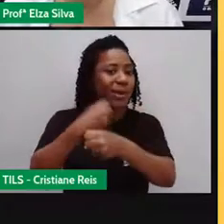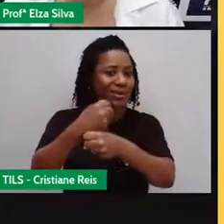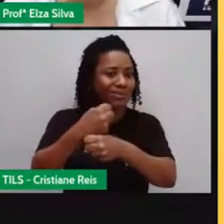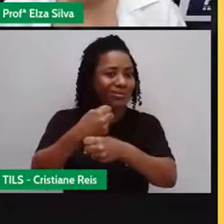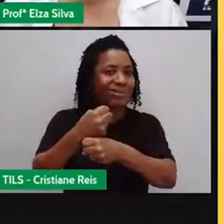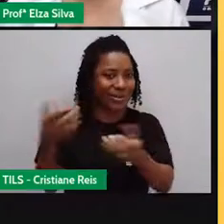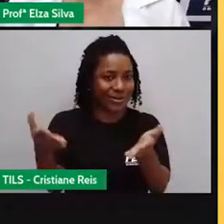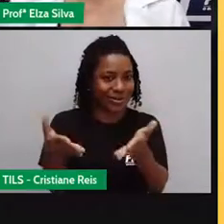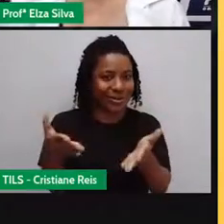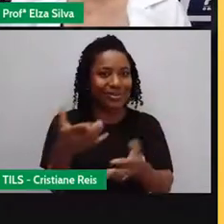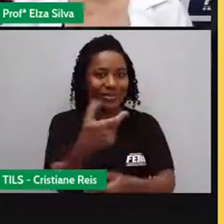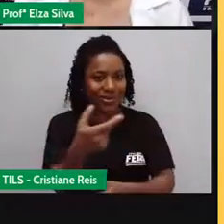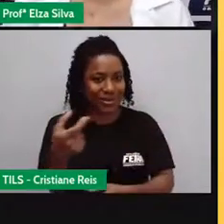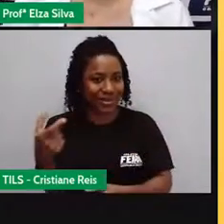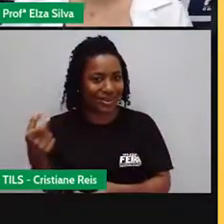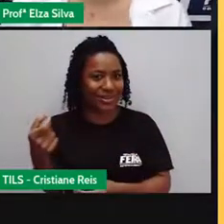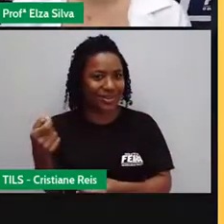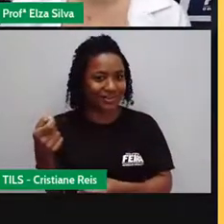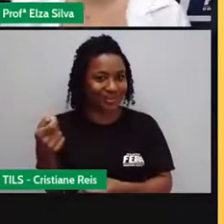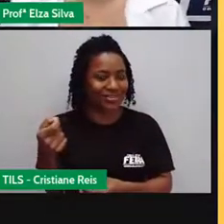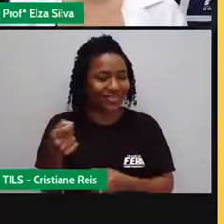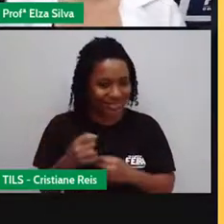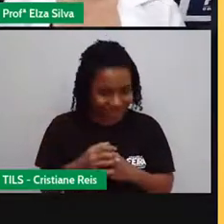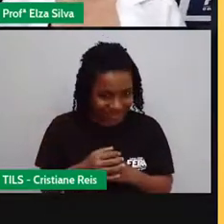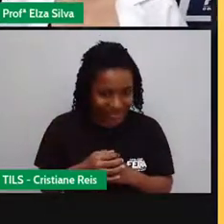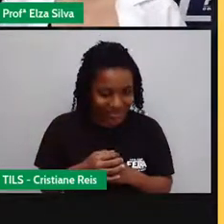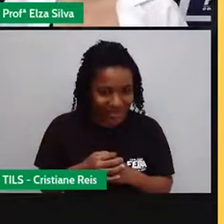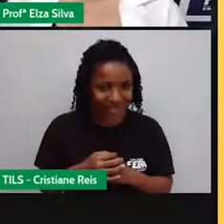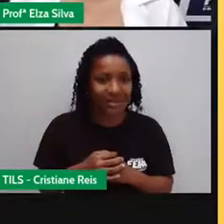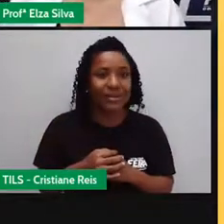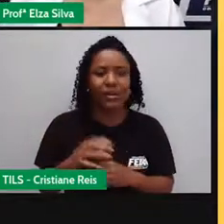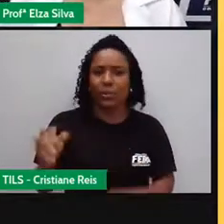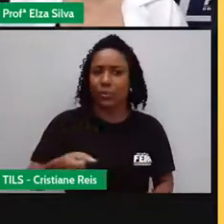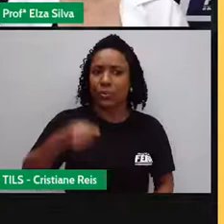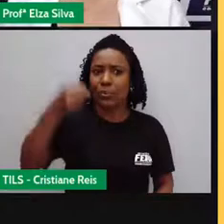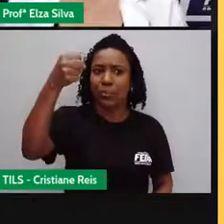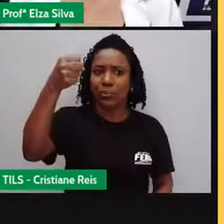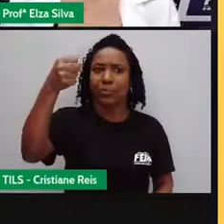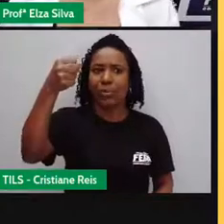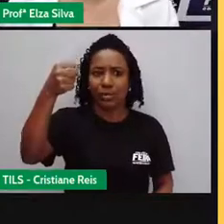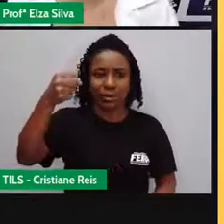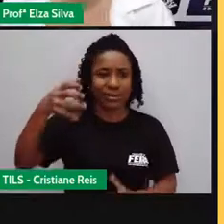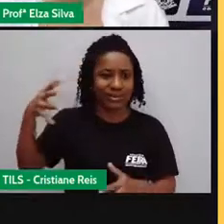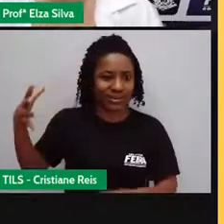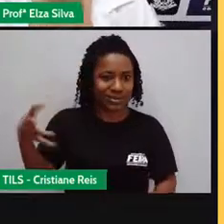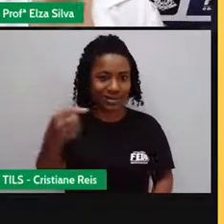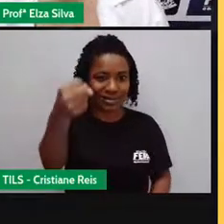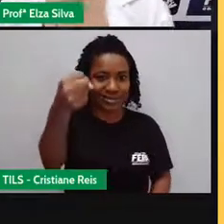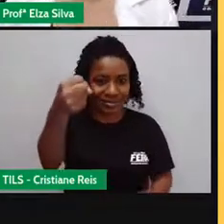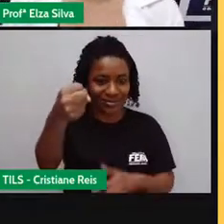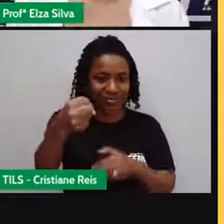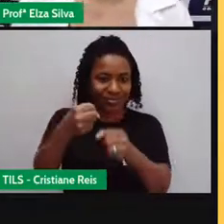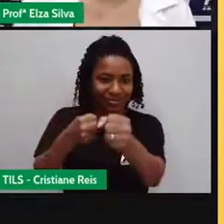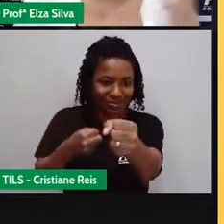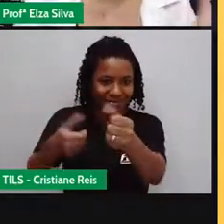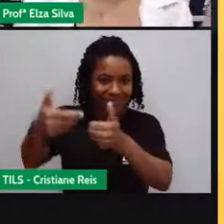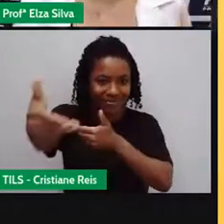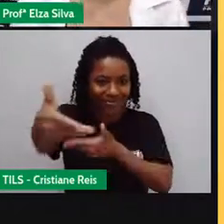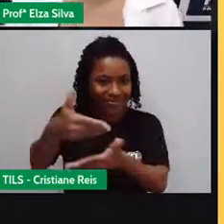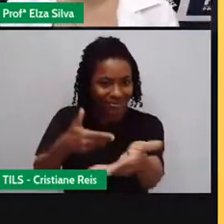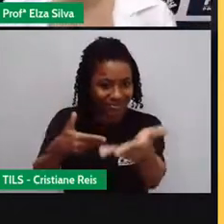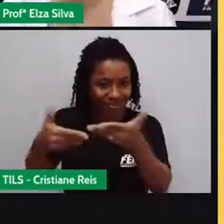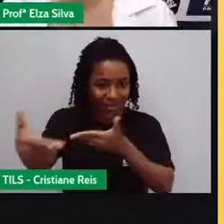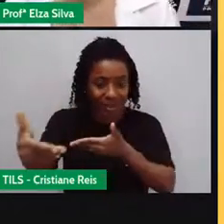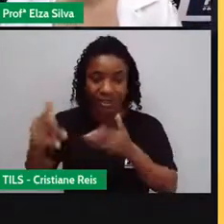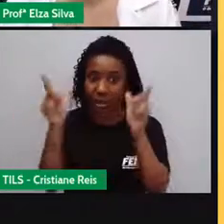O revezamento da tocha, como vocês já devem saber, existe esse revezamento A tocha é acesa